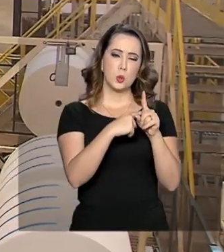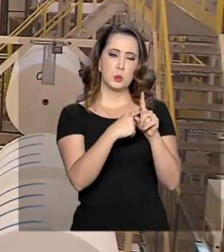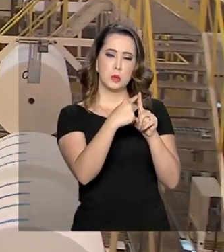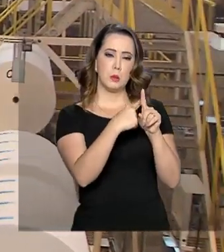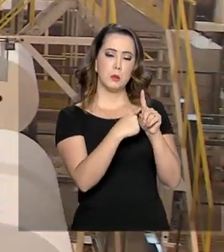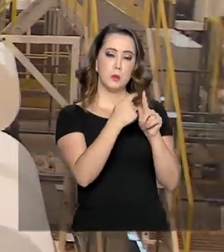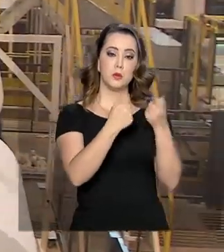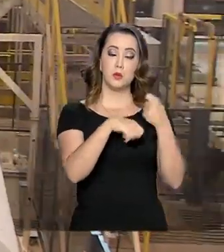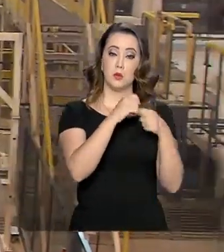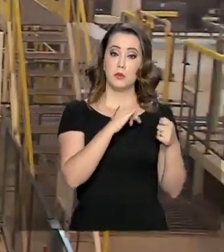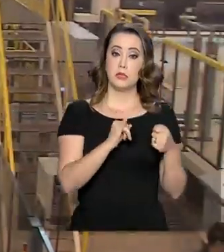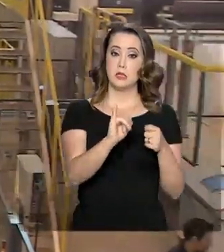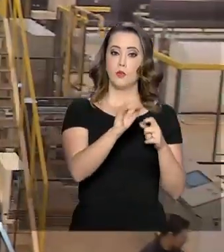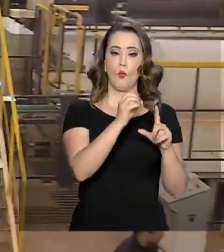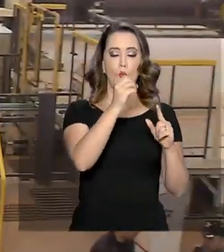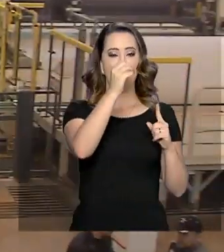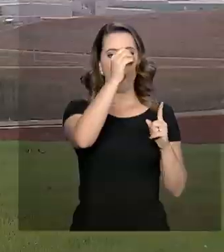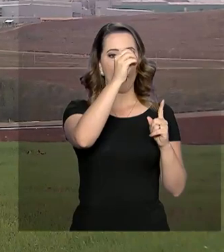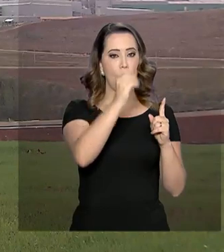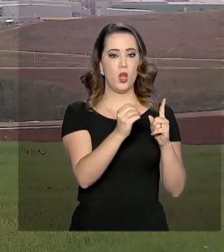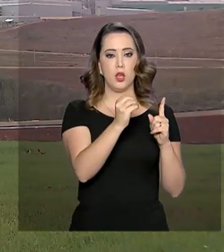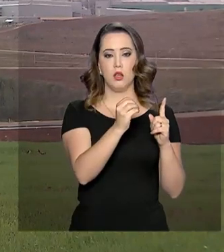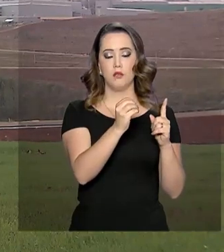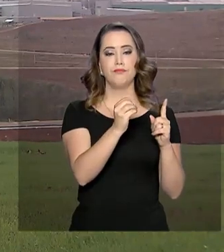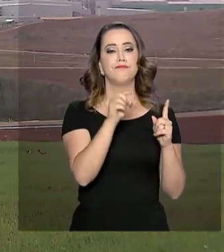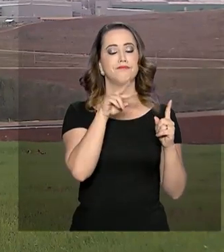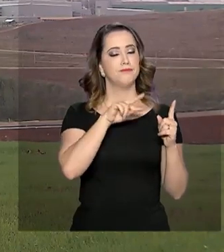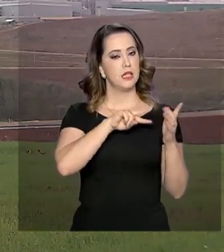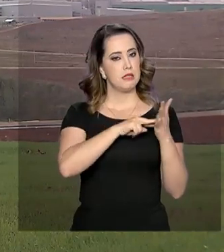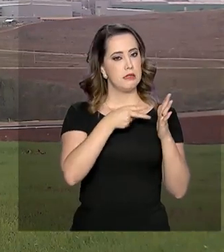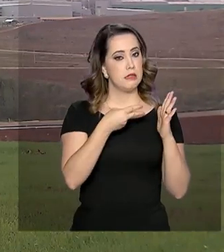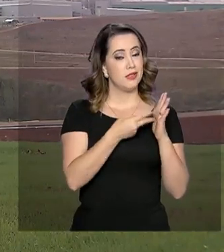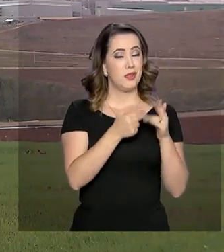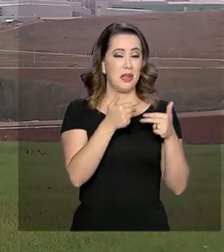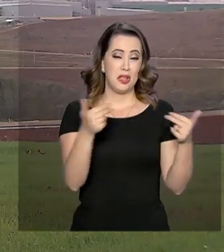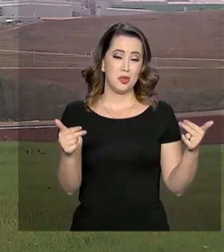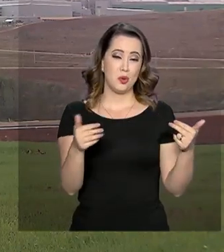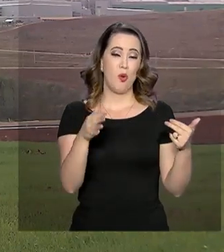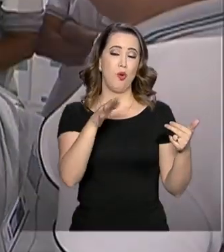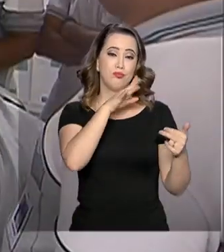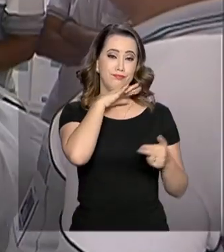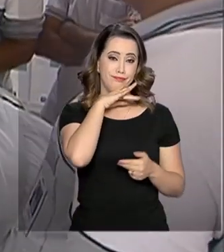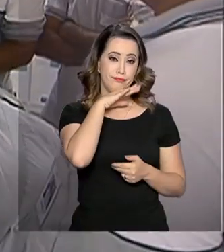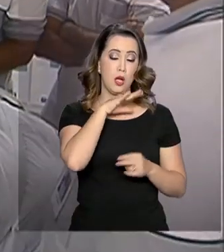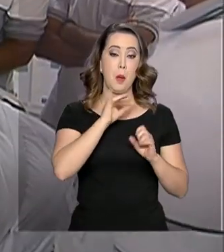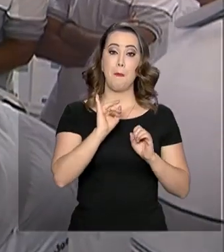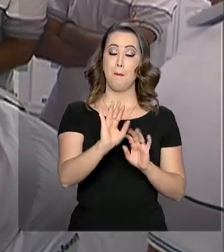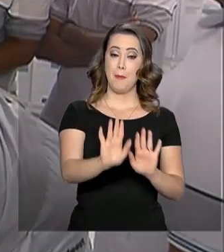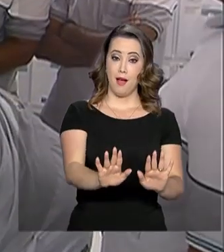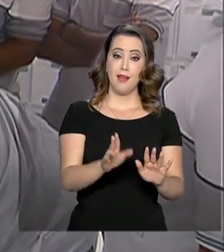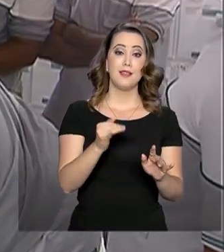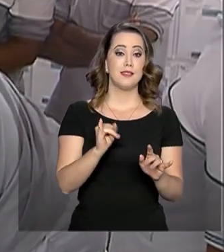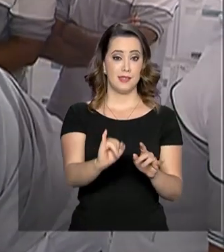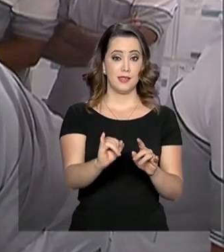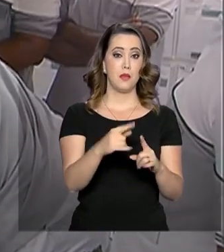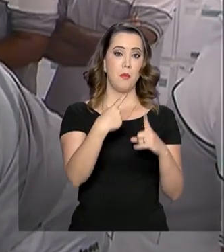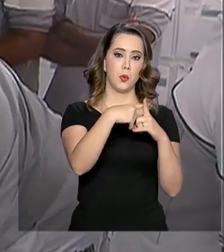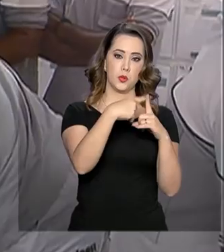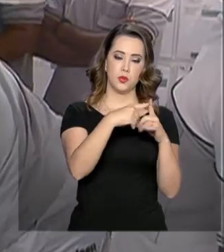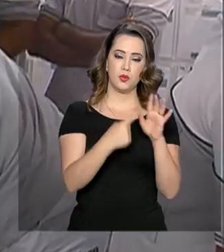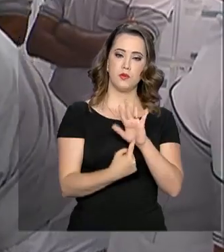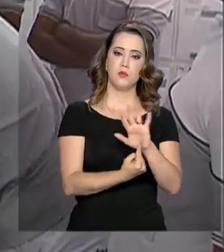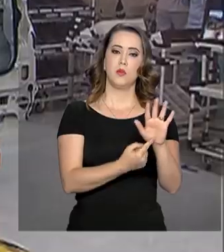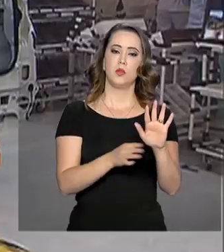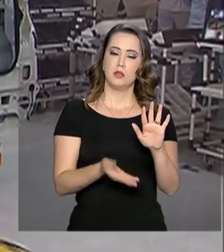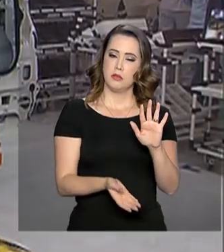economia. Se está zerado ou negativo, indica que as coisas não vão bem. Se está positivo, mostra que a